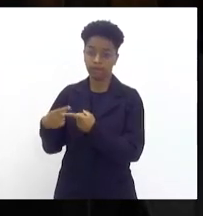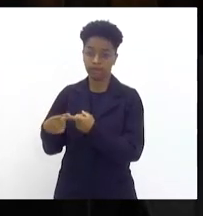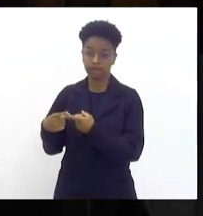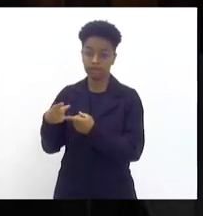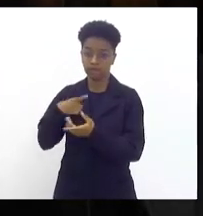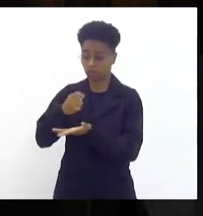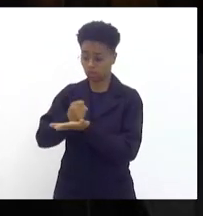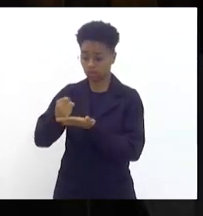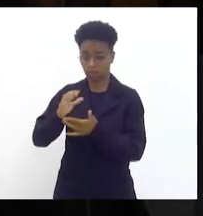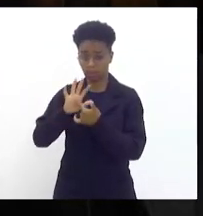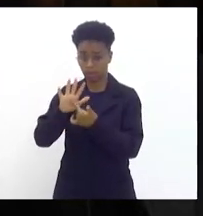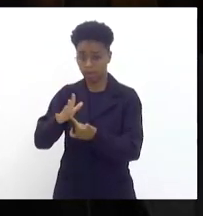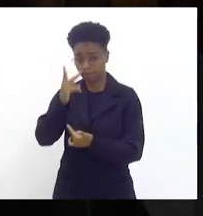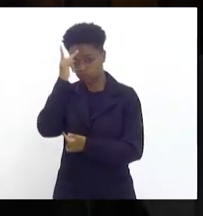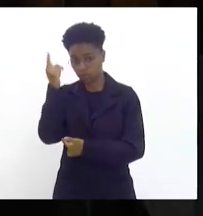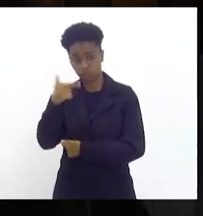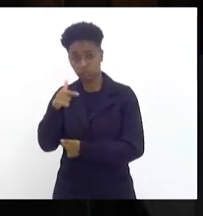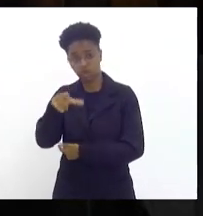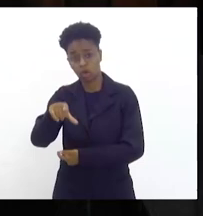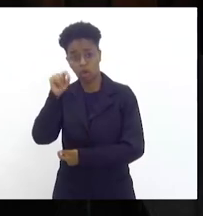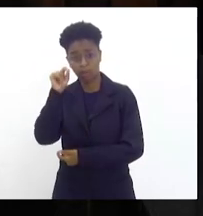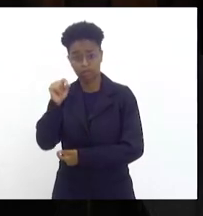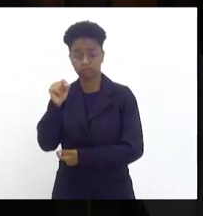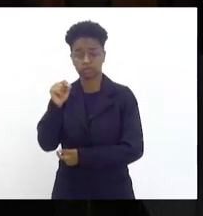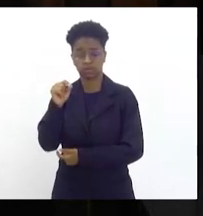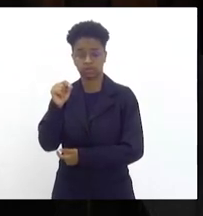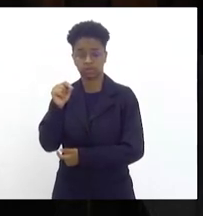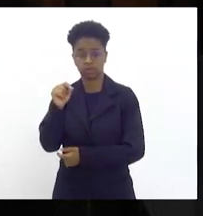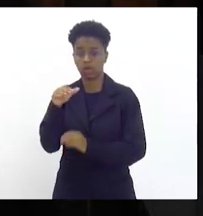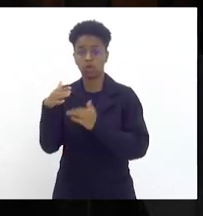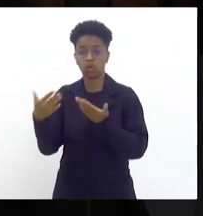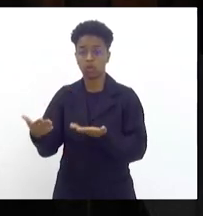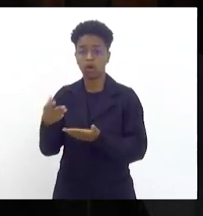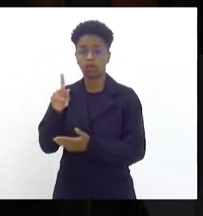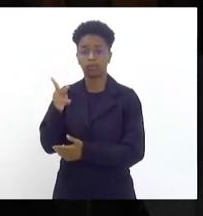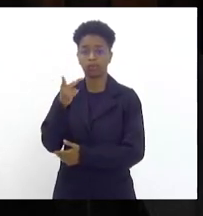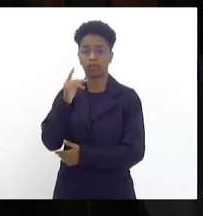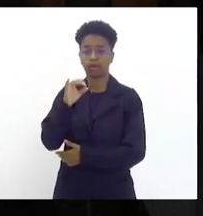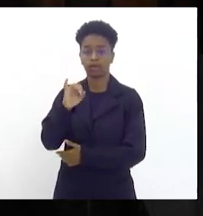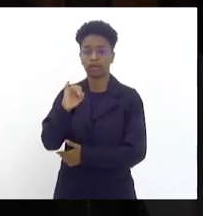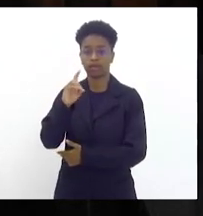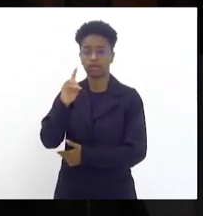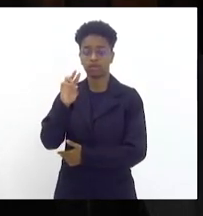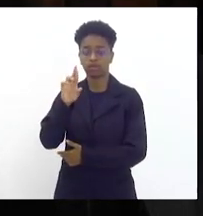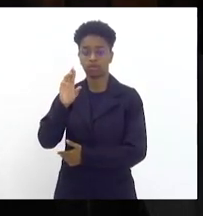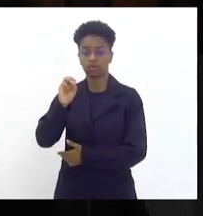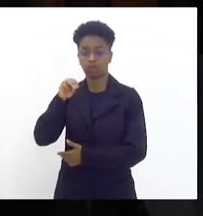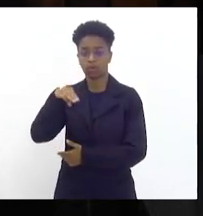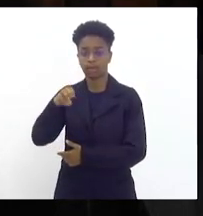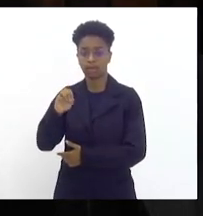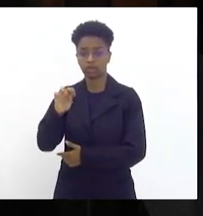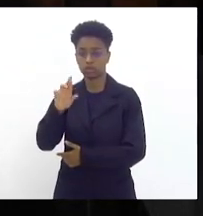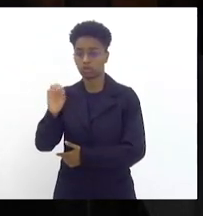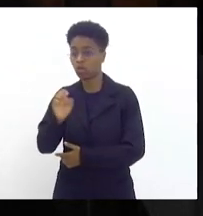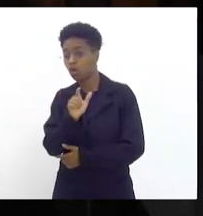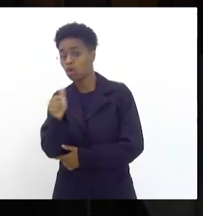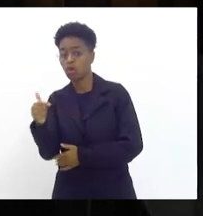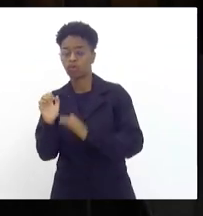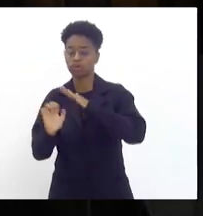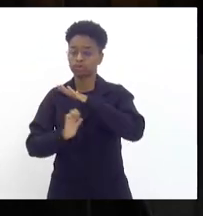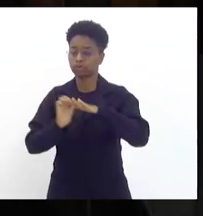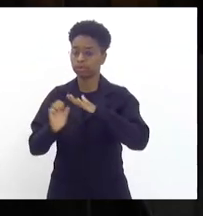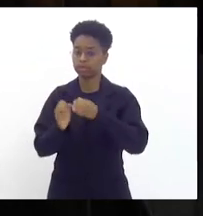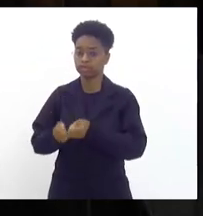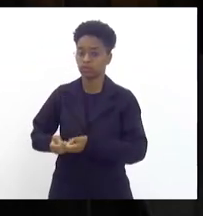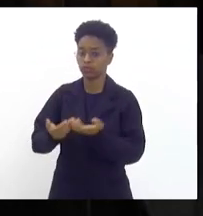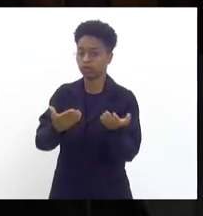que o usuário não tem a opção de ter o serviço de hidrômetro fornecido por uma outra empresa credenciada